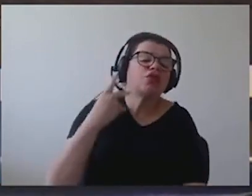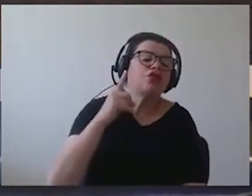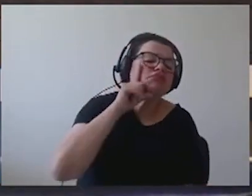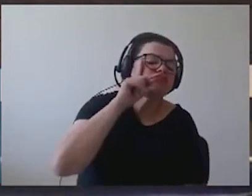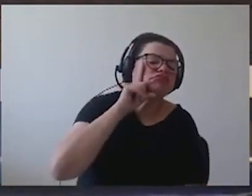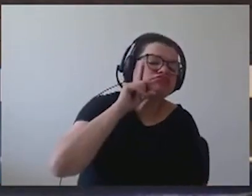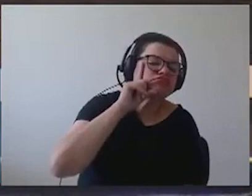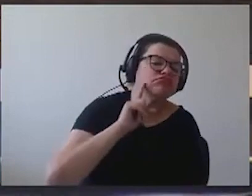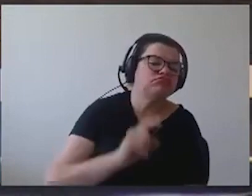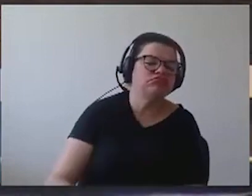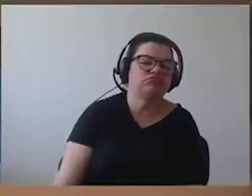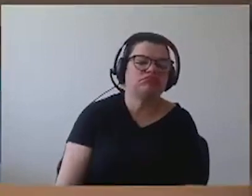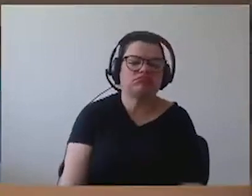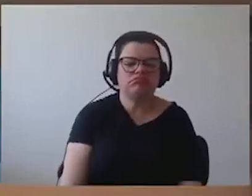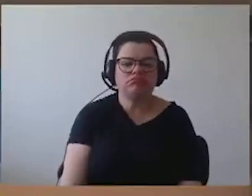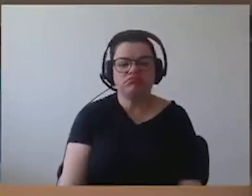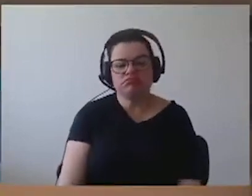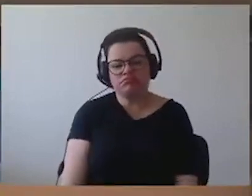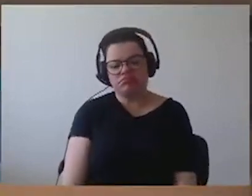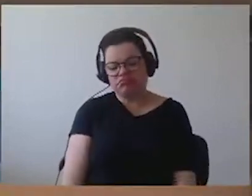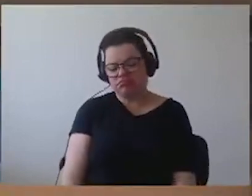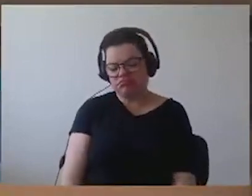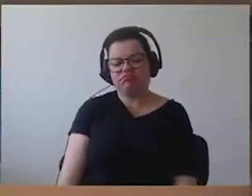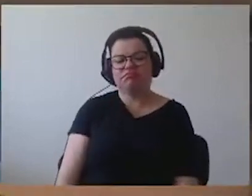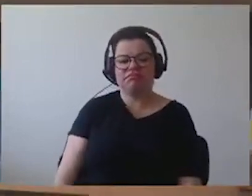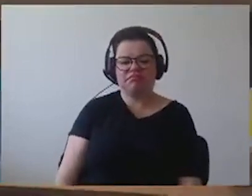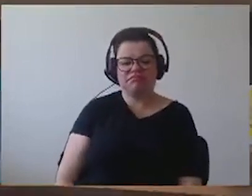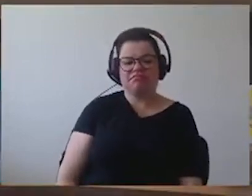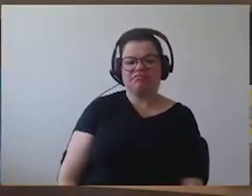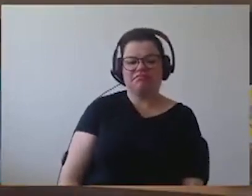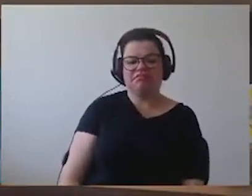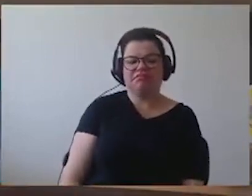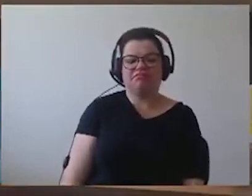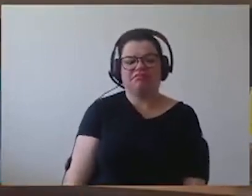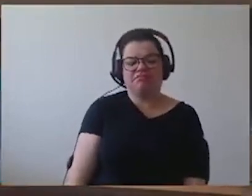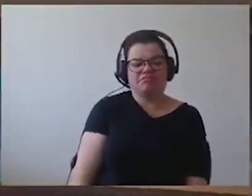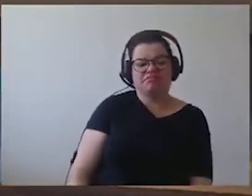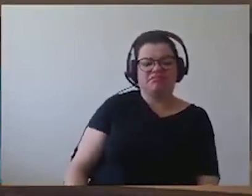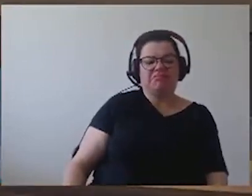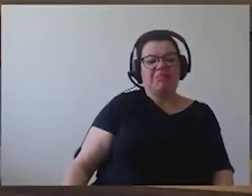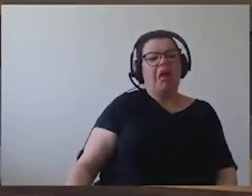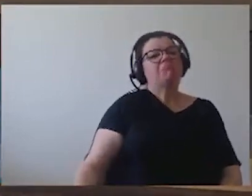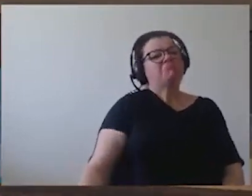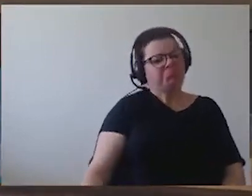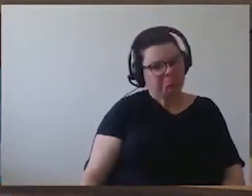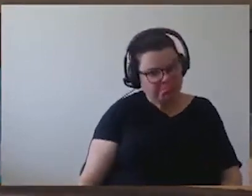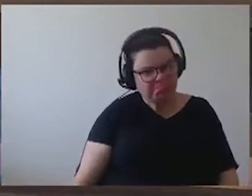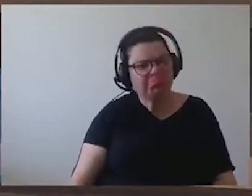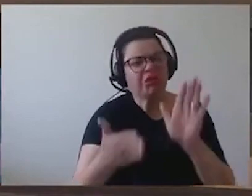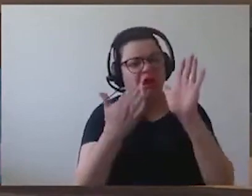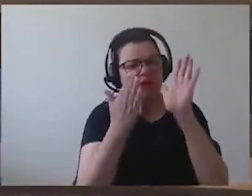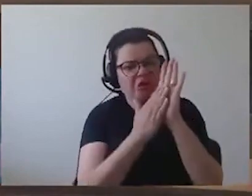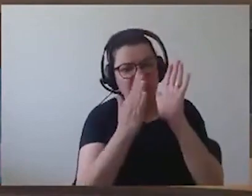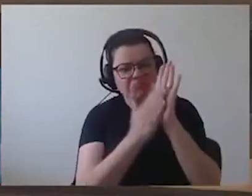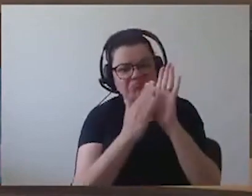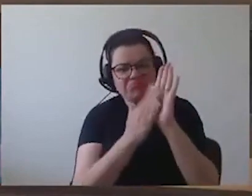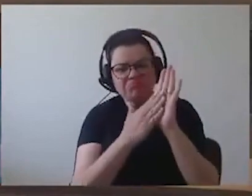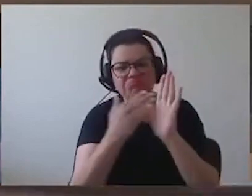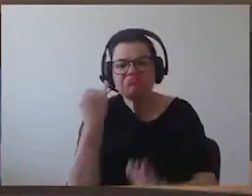Vereador Ângelo Vagnoni, que proposição importante é essa? Toda cidade